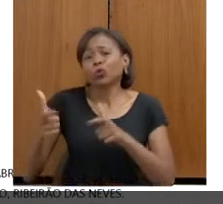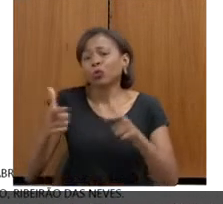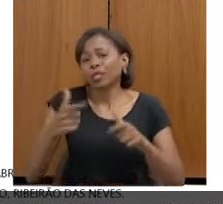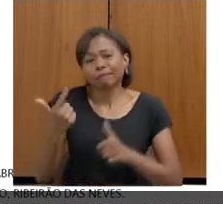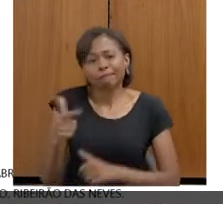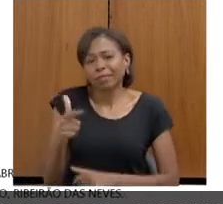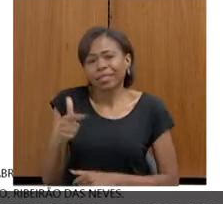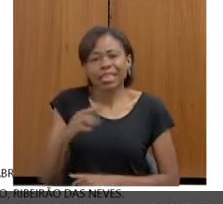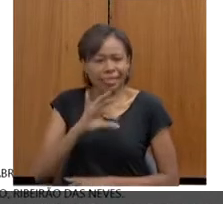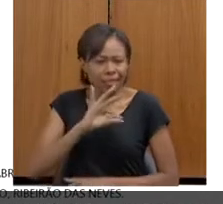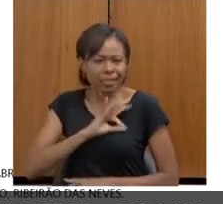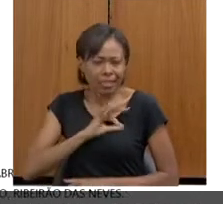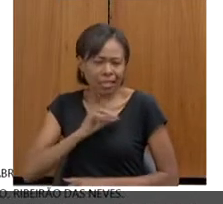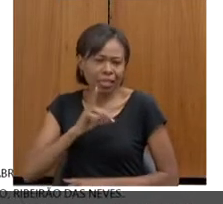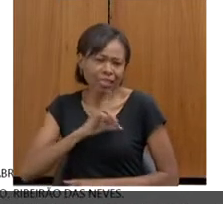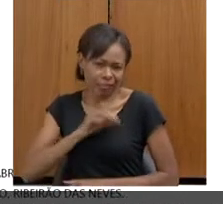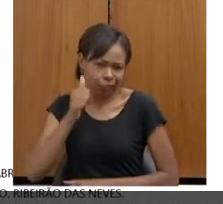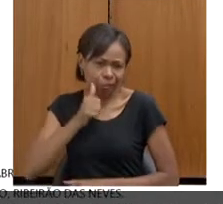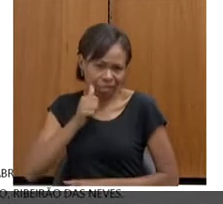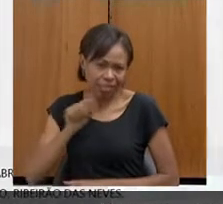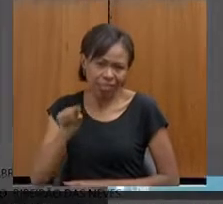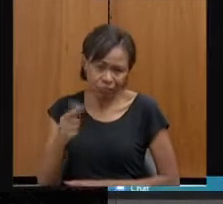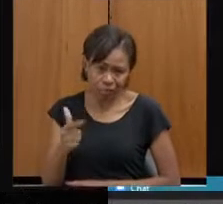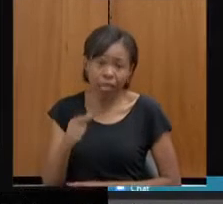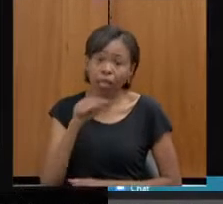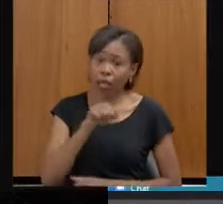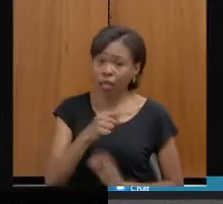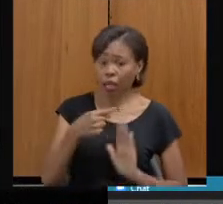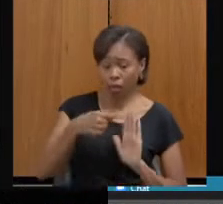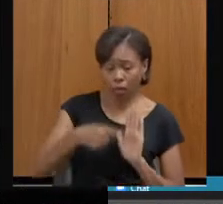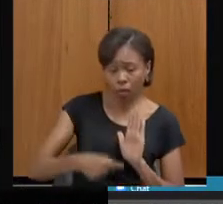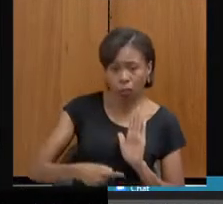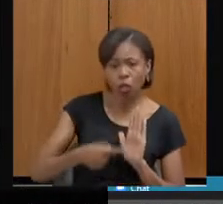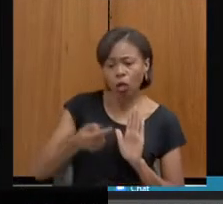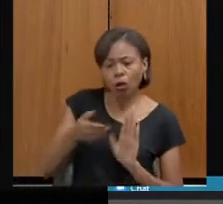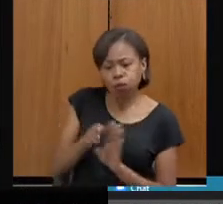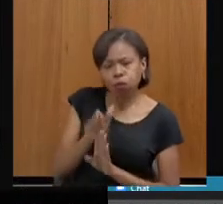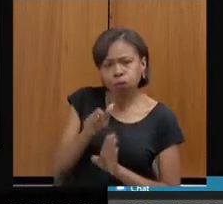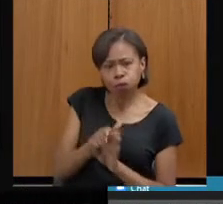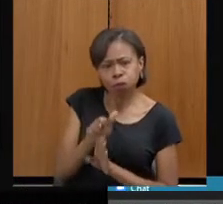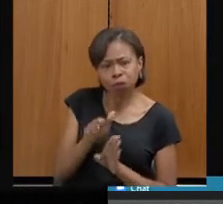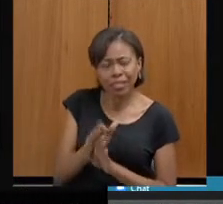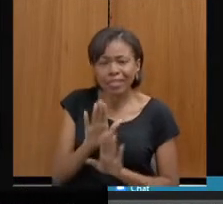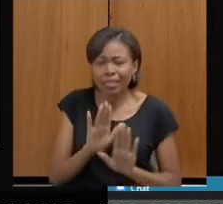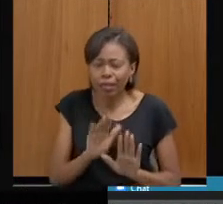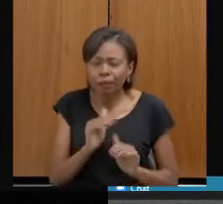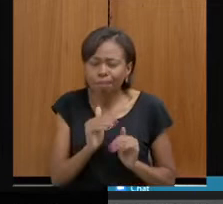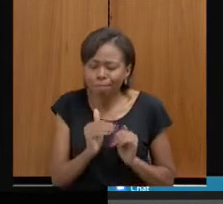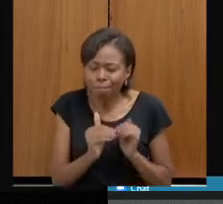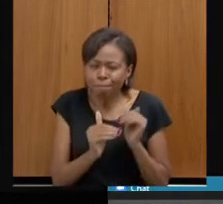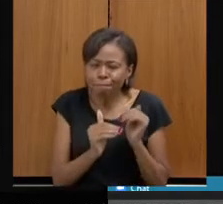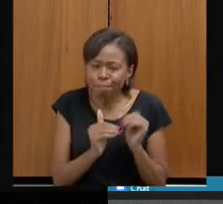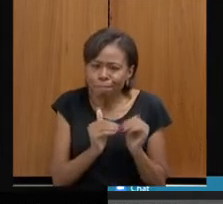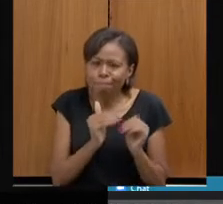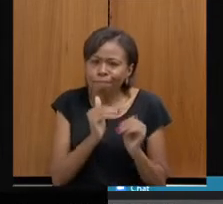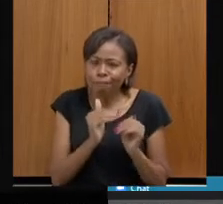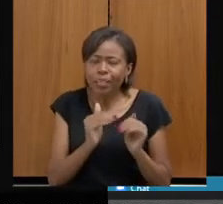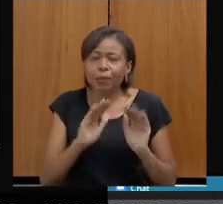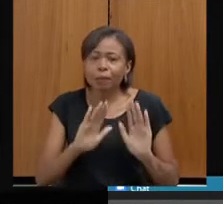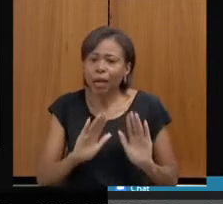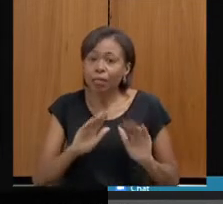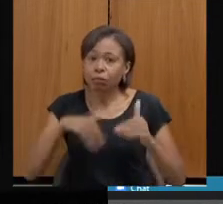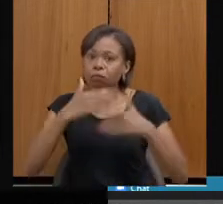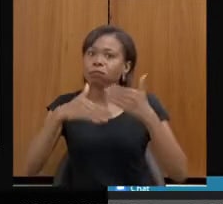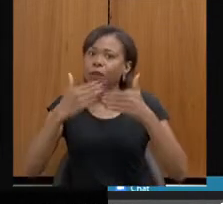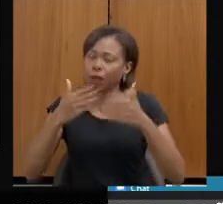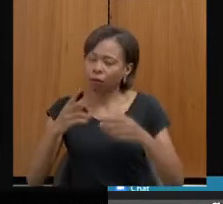dá várias orientações que são superinteressantes. E nós estamos tentando. Ainda está tímido, mas nós estamos fomentando e